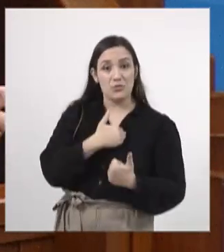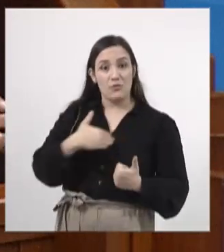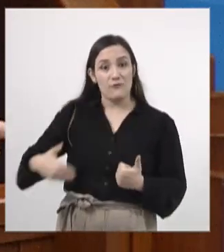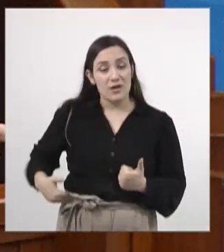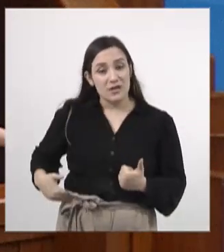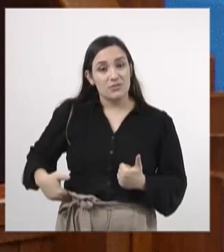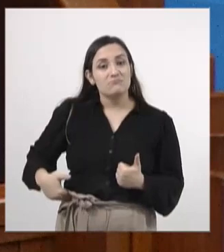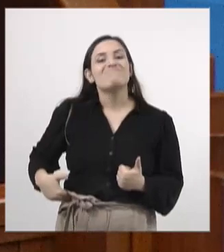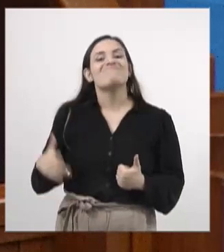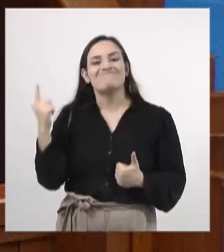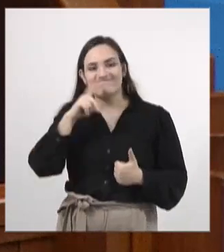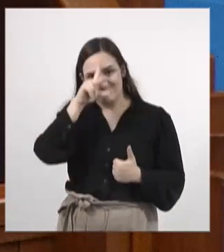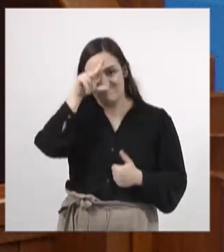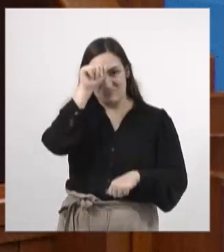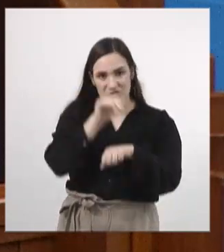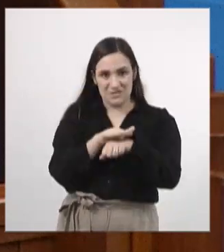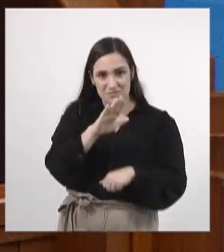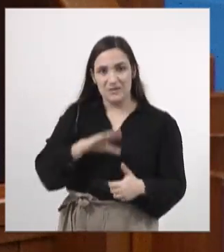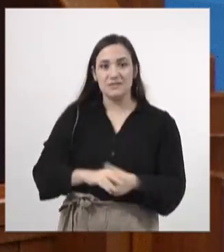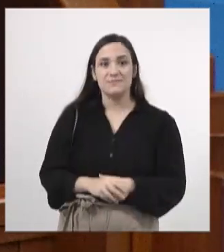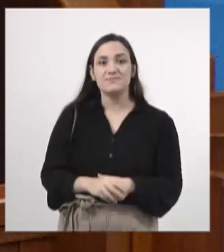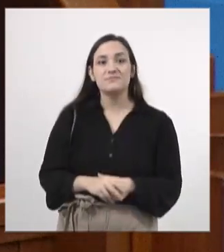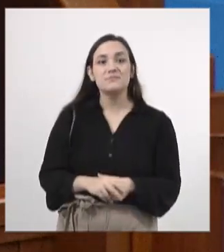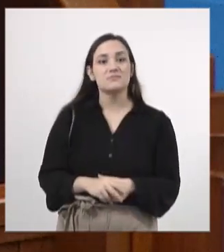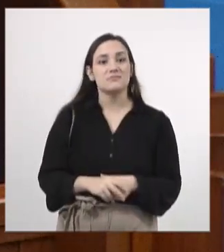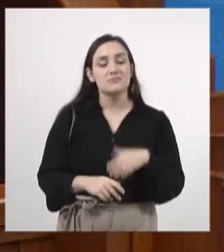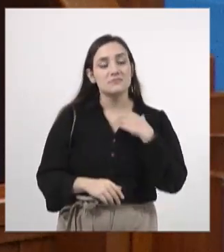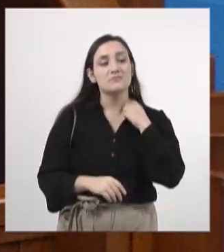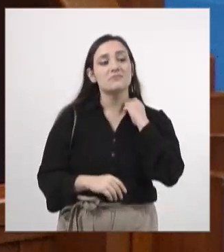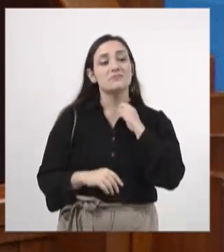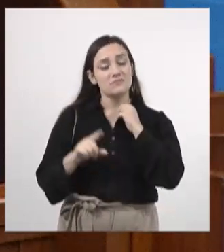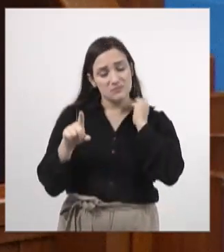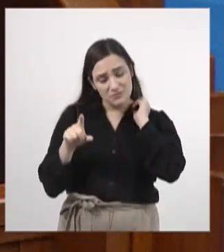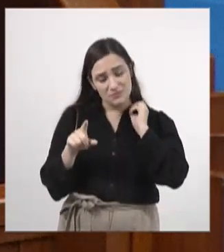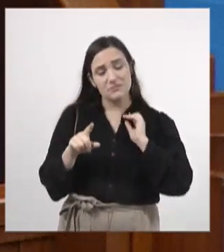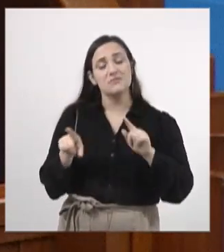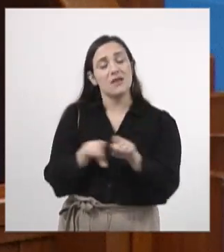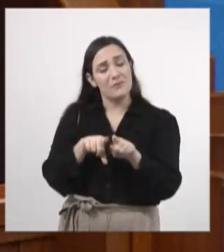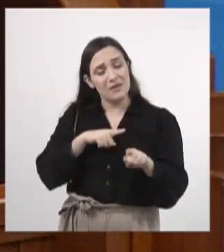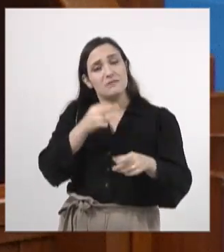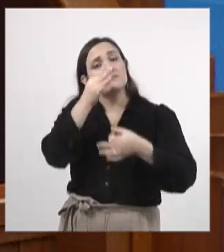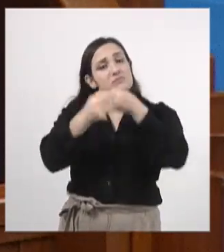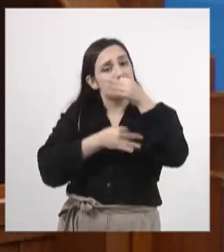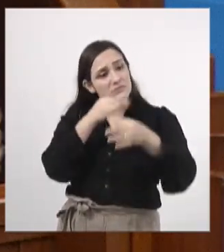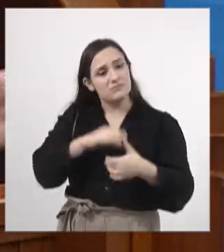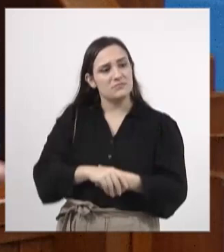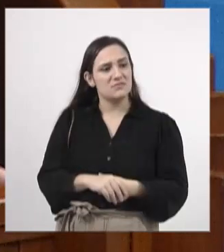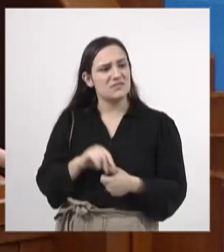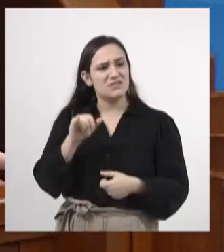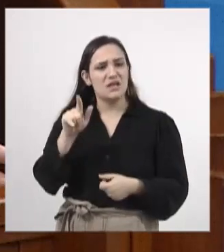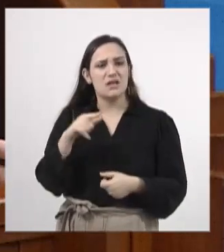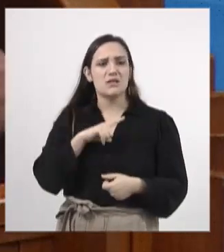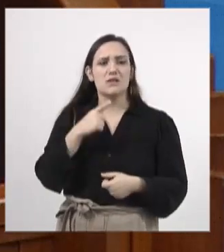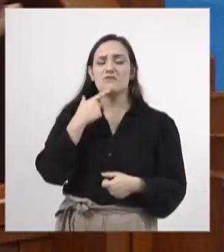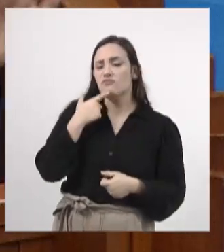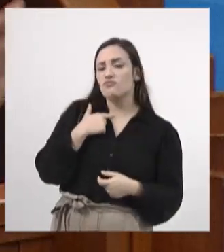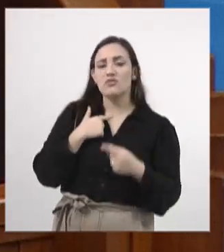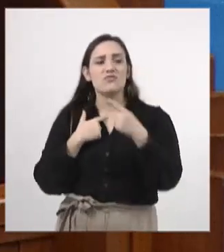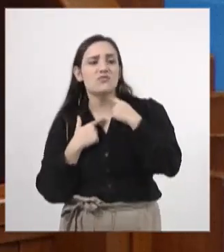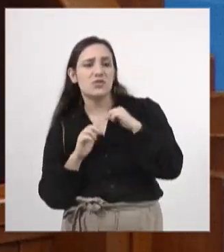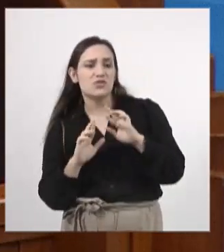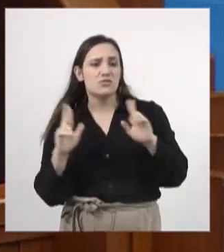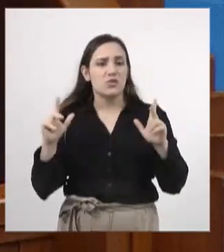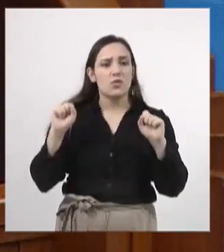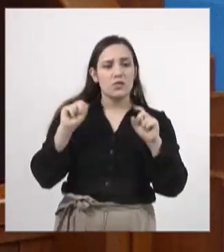e não só por conta do governador, porque, na verdade, nós temos argumentos. se fosse simplesmente uma batalha de vontades, aí a gente